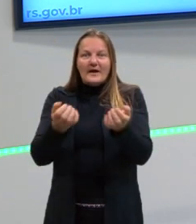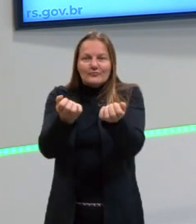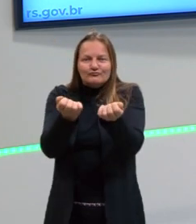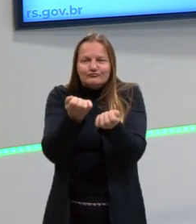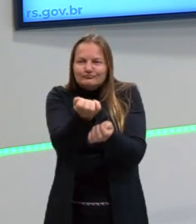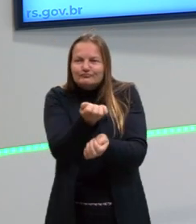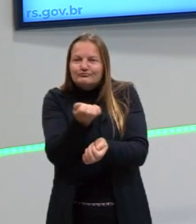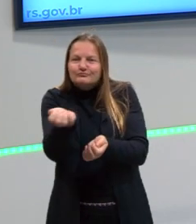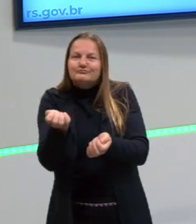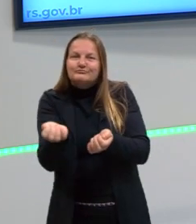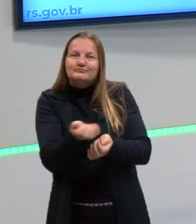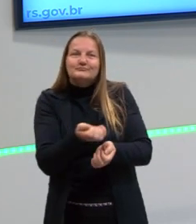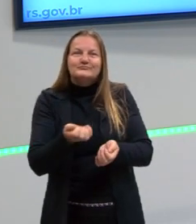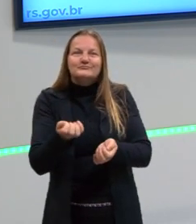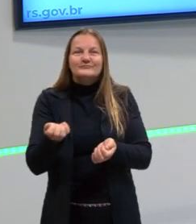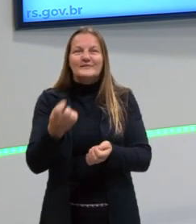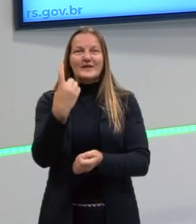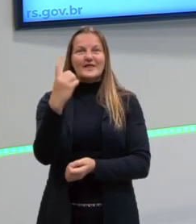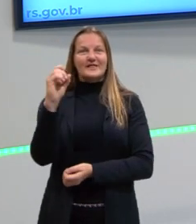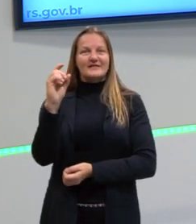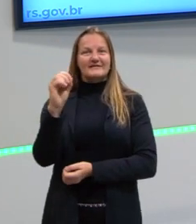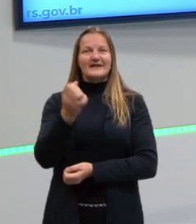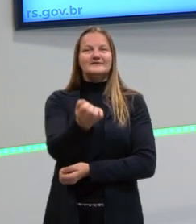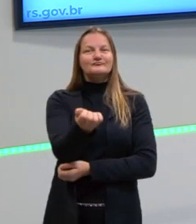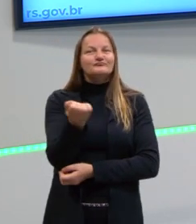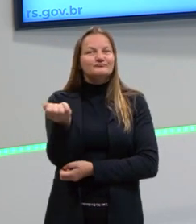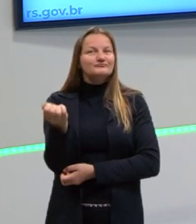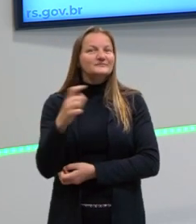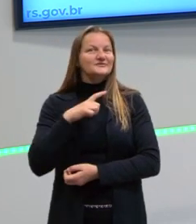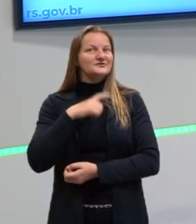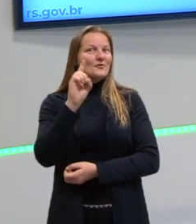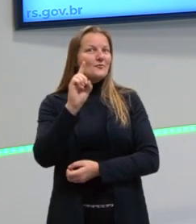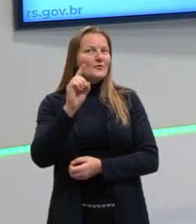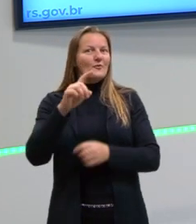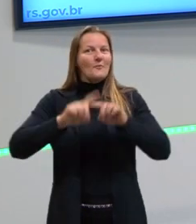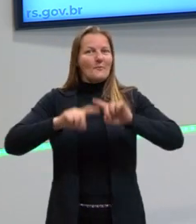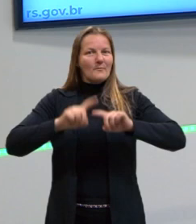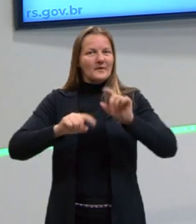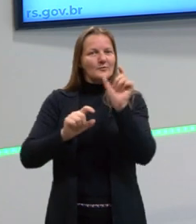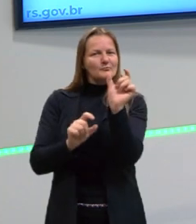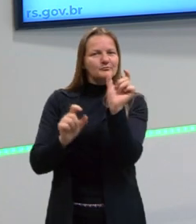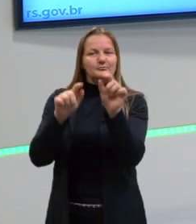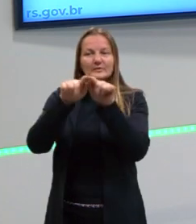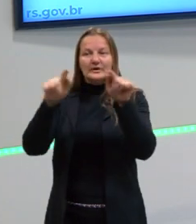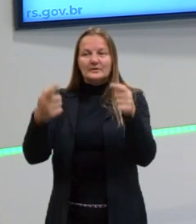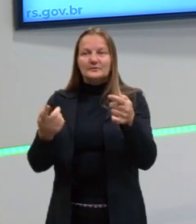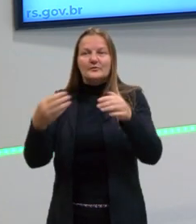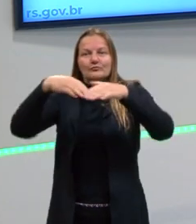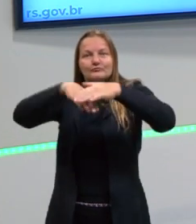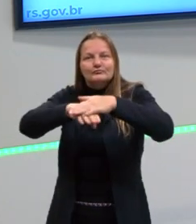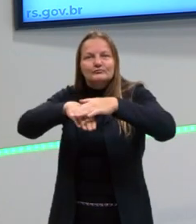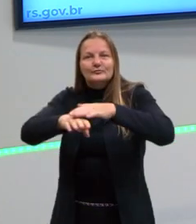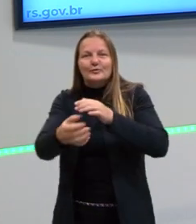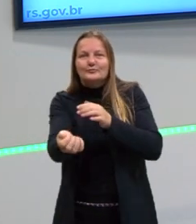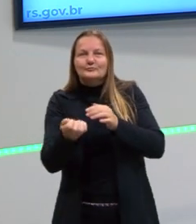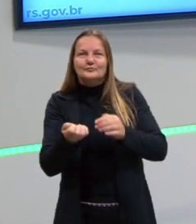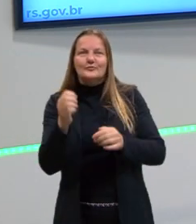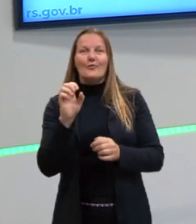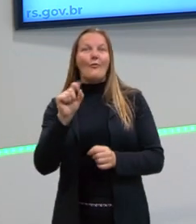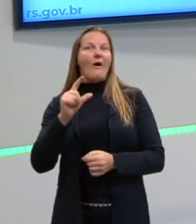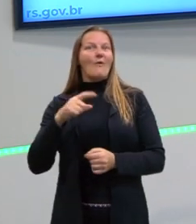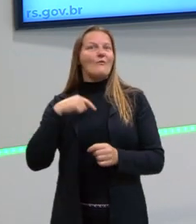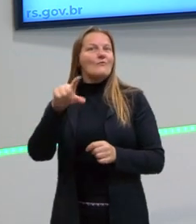Aquele armário com as dez gavetas, em cada uma, gente coloca uma classe gramatical. E aqui a gente está